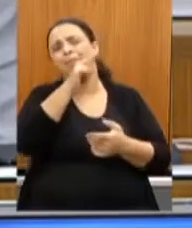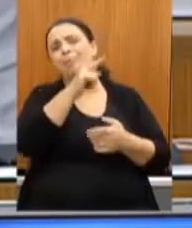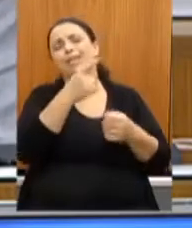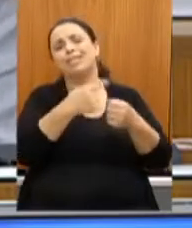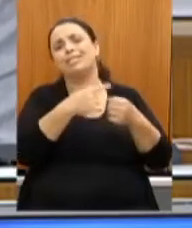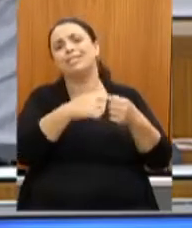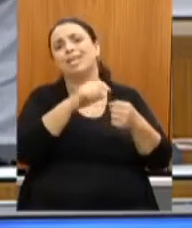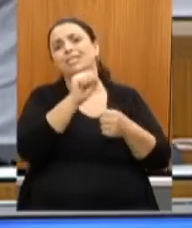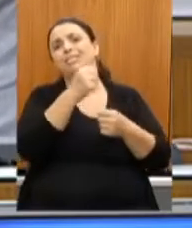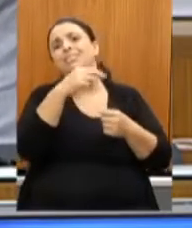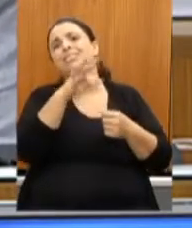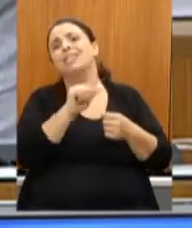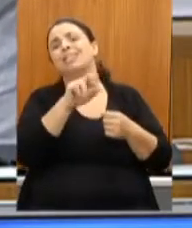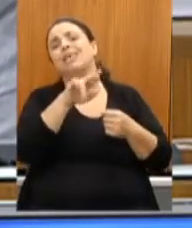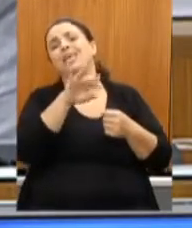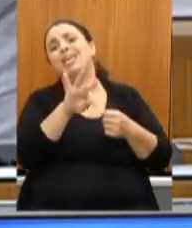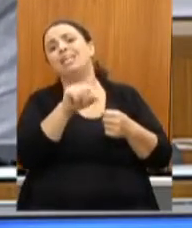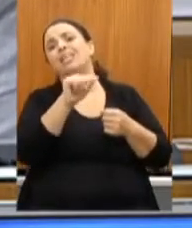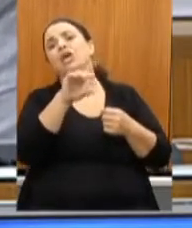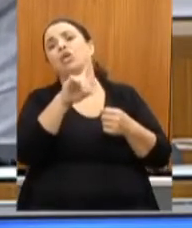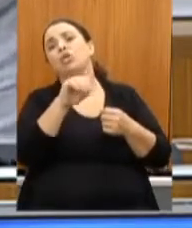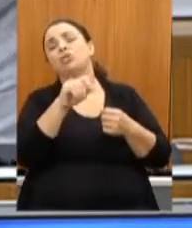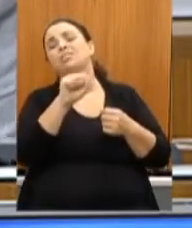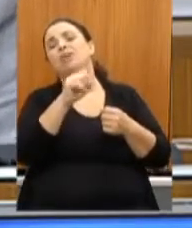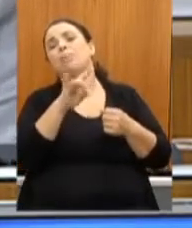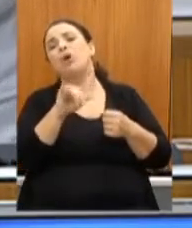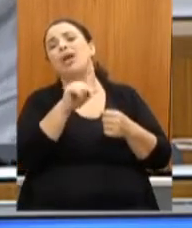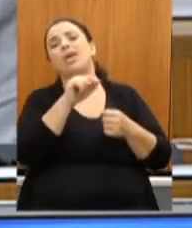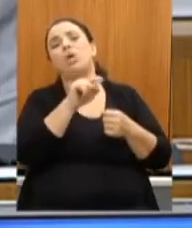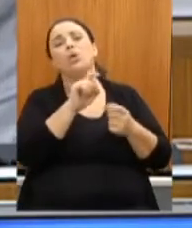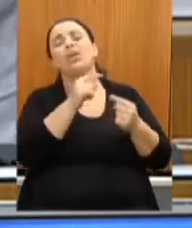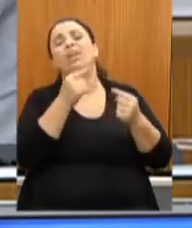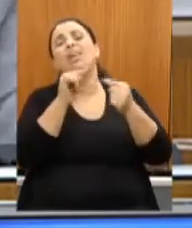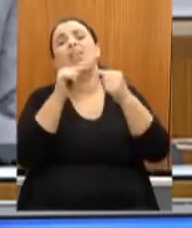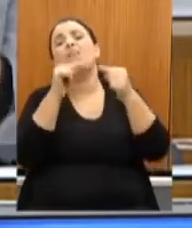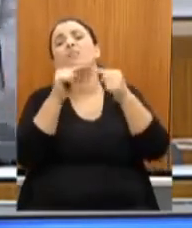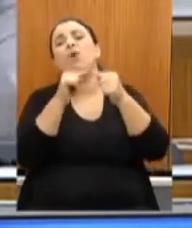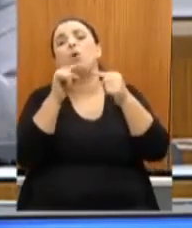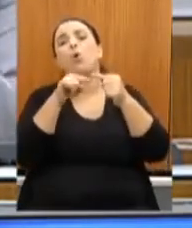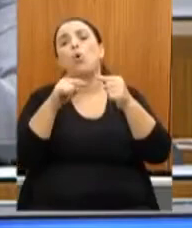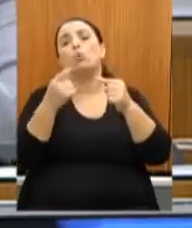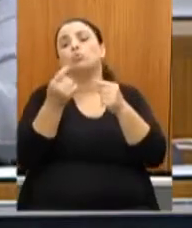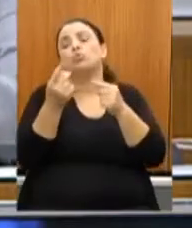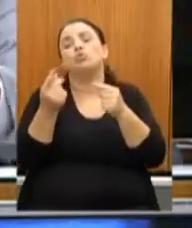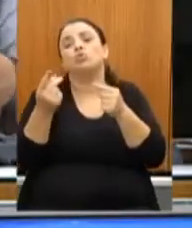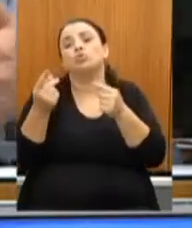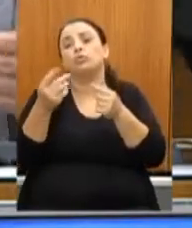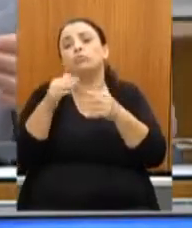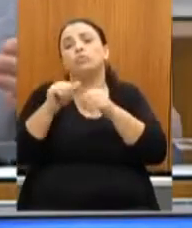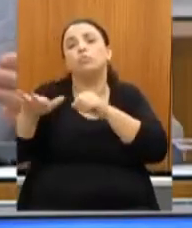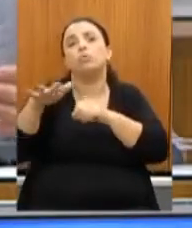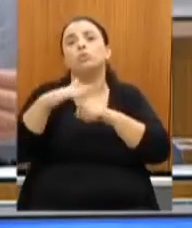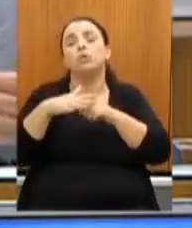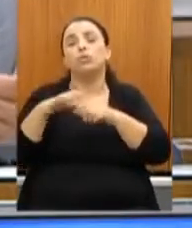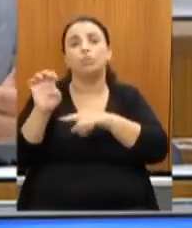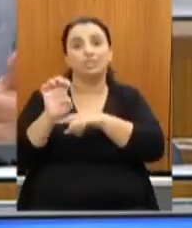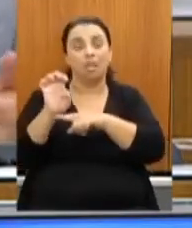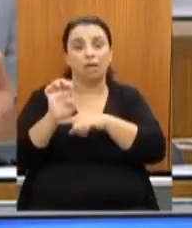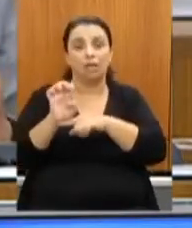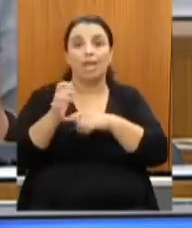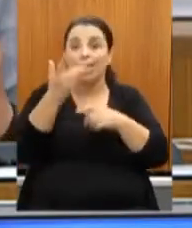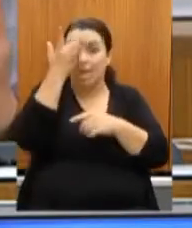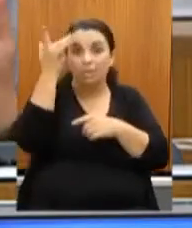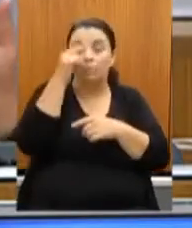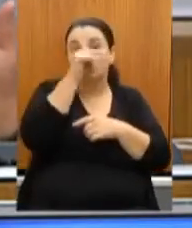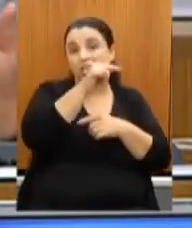a ver com a distribuição dos dinheiros do Estado? Ele não tem nenhuma ligação e as pessoas que estão nos conselhos no interior,